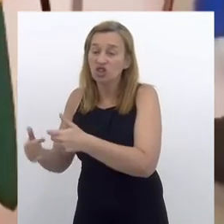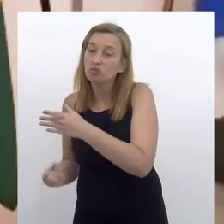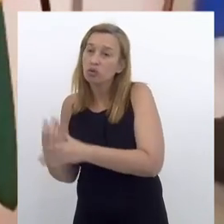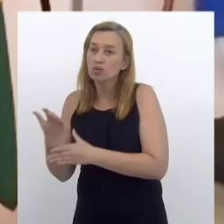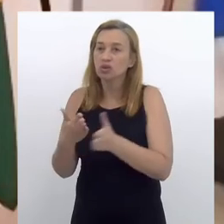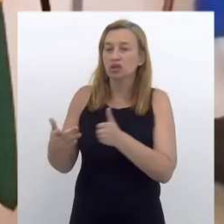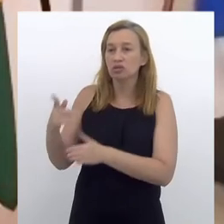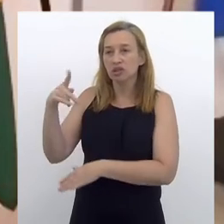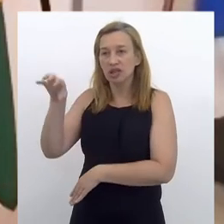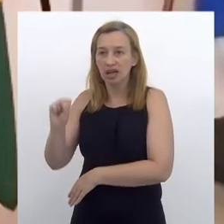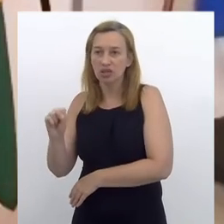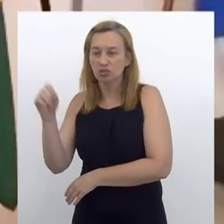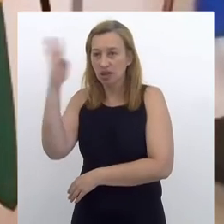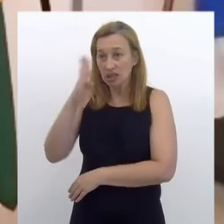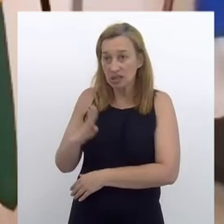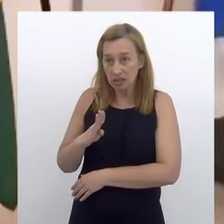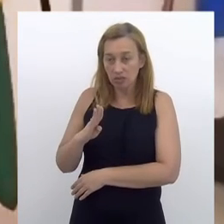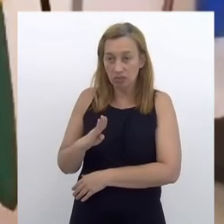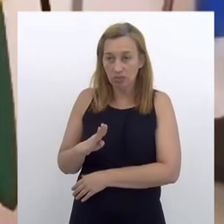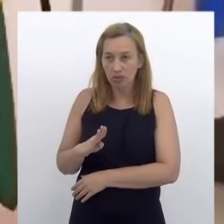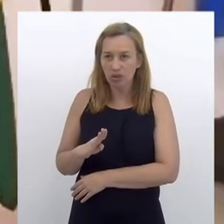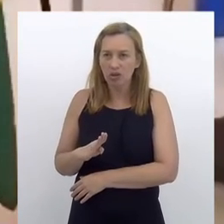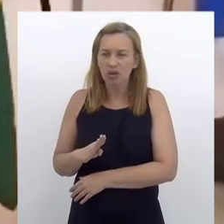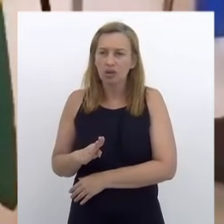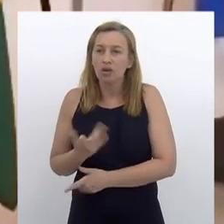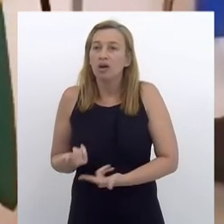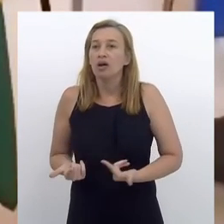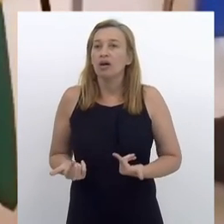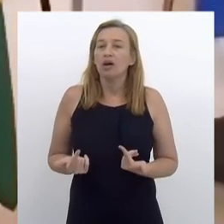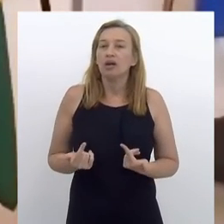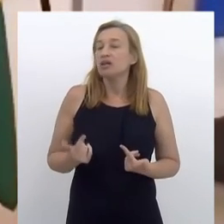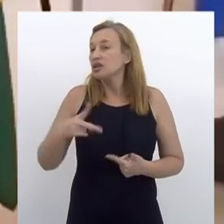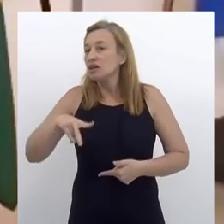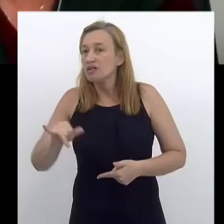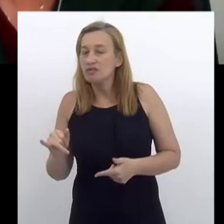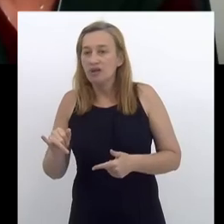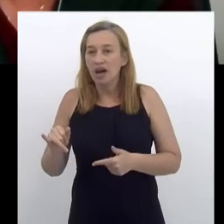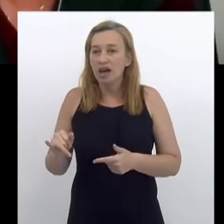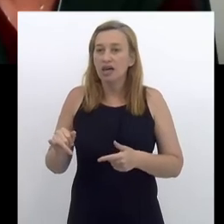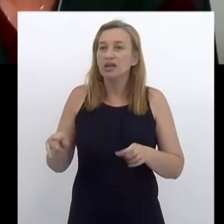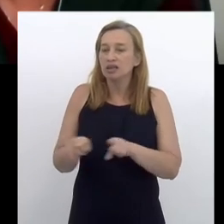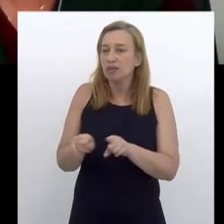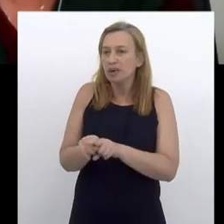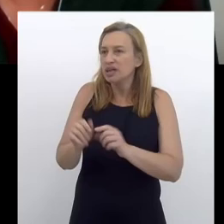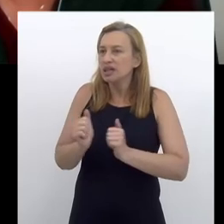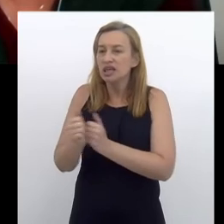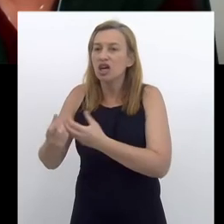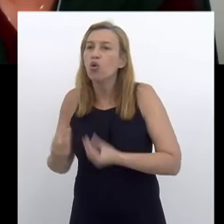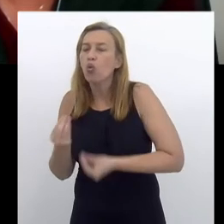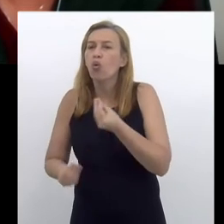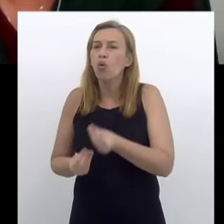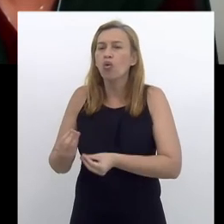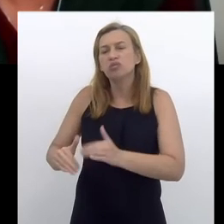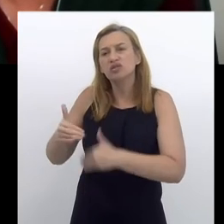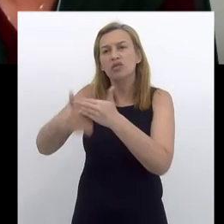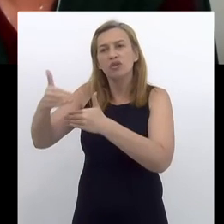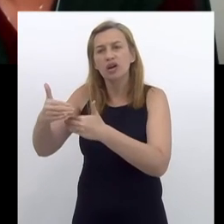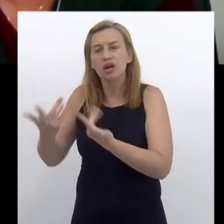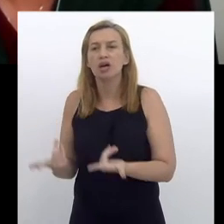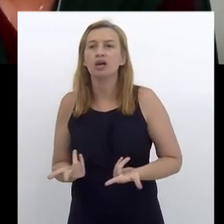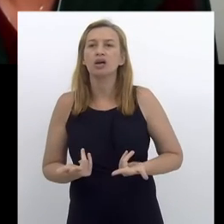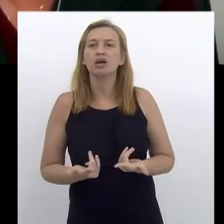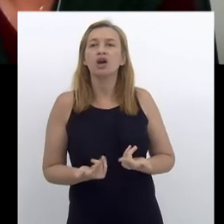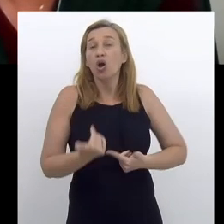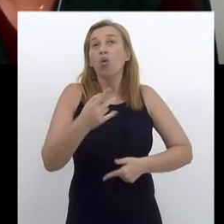meramente um operador de produção de petróleo no Brasil, de um player que vai estar de olho também em